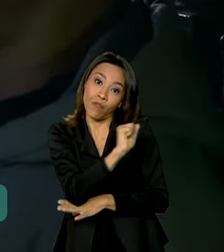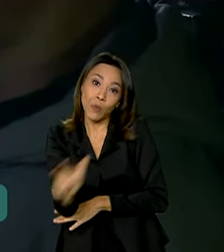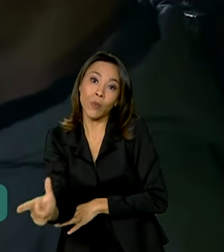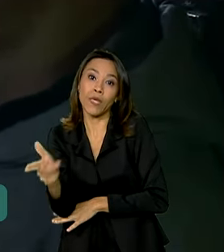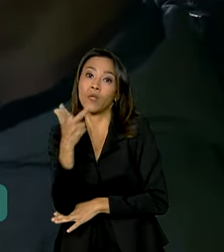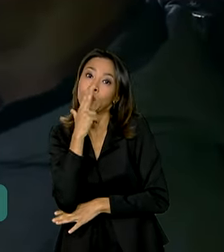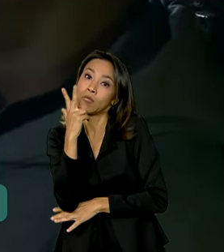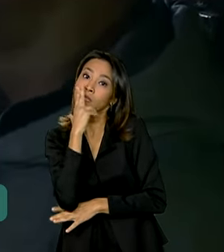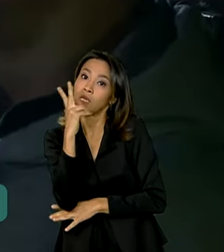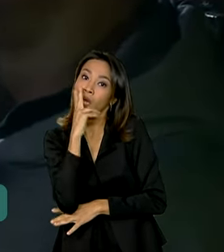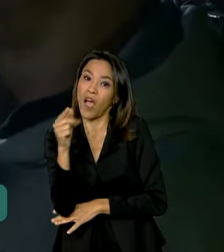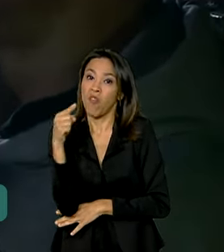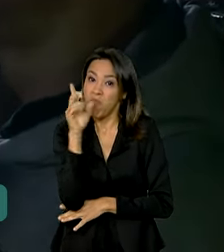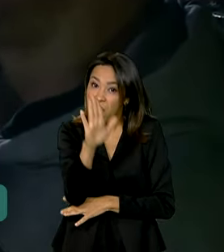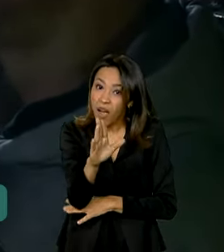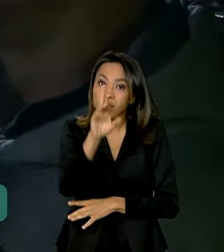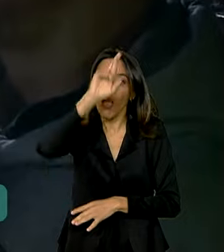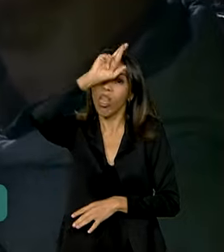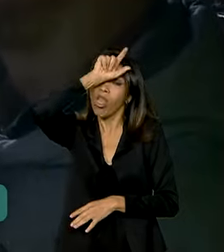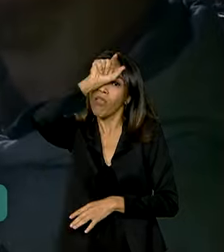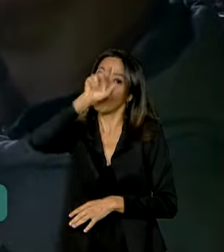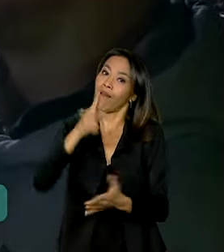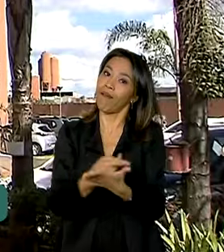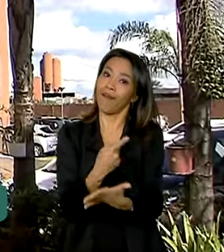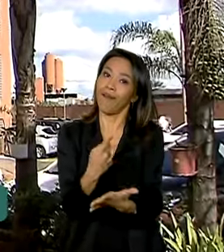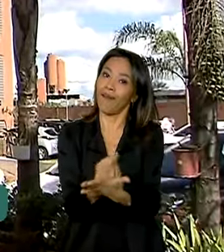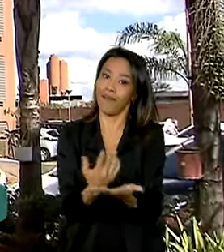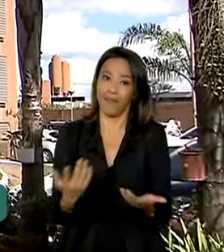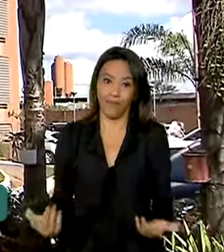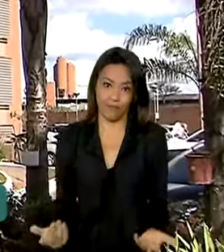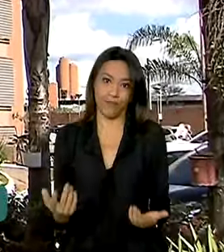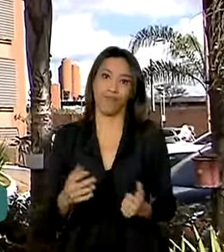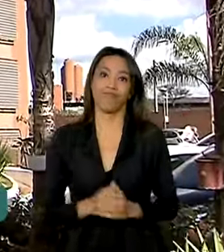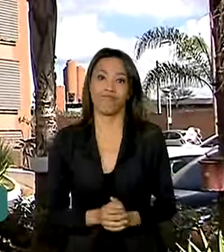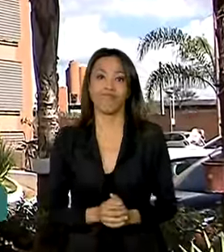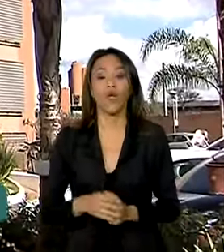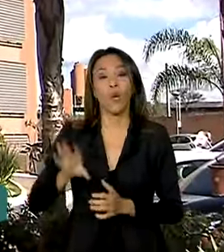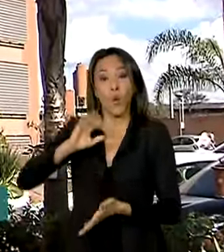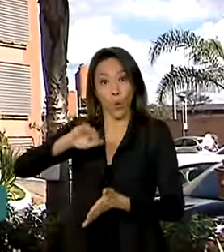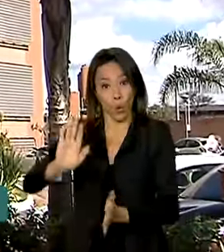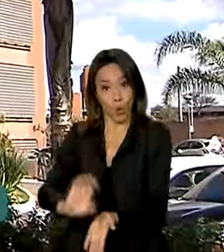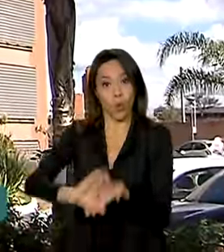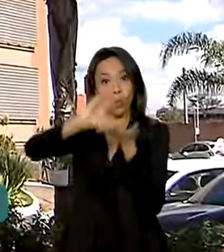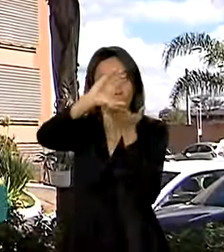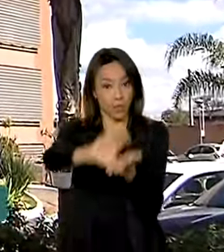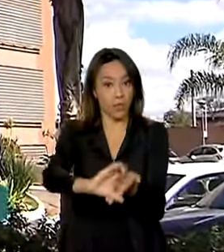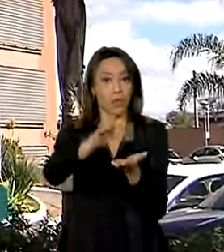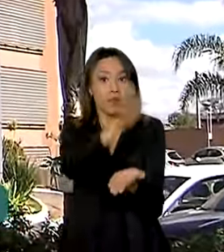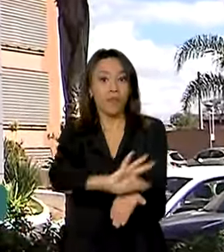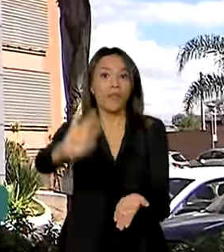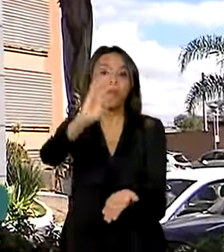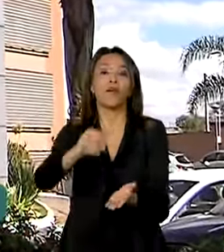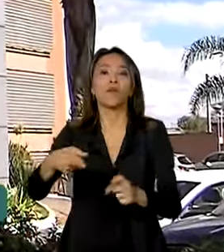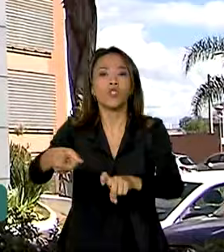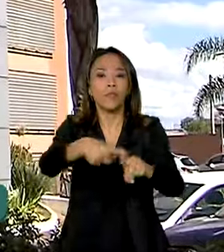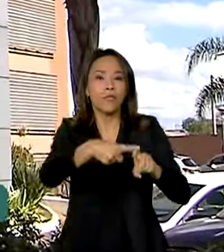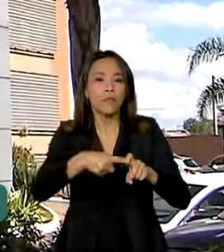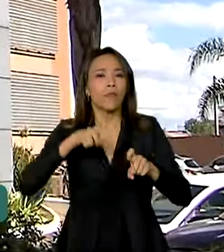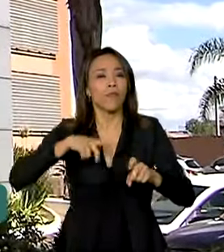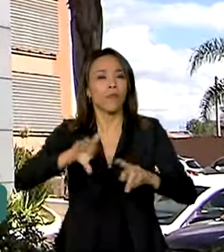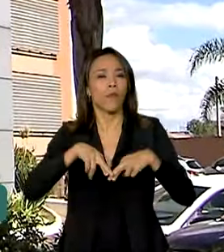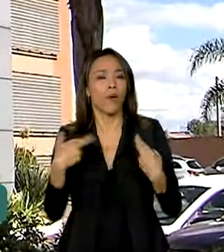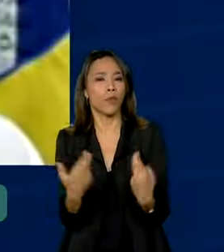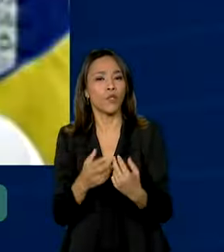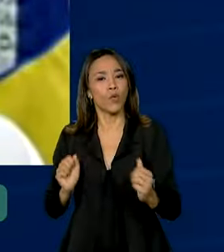passa de propaganda enganosa, segundo manifestação do Conselho Federal de Medicina, durante reunião da